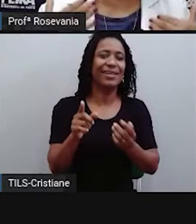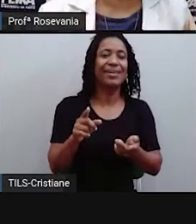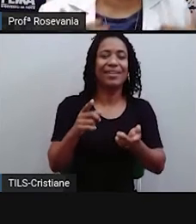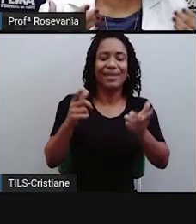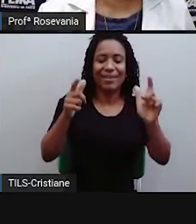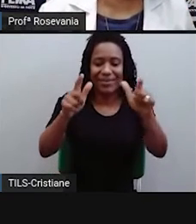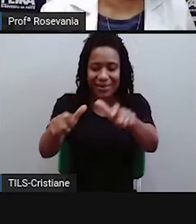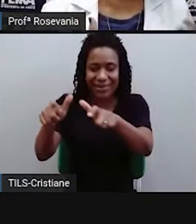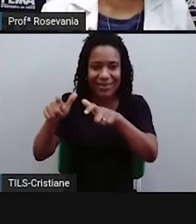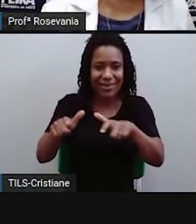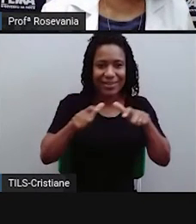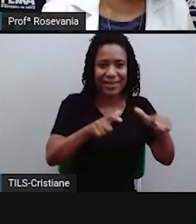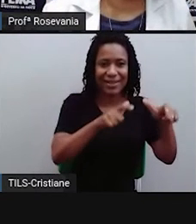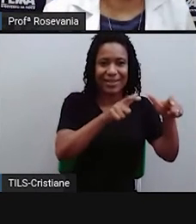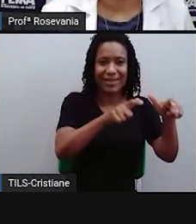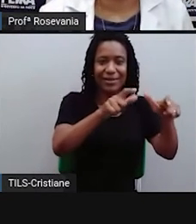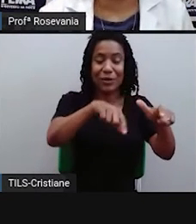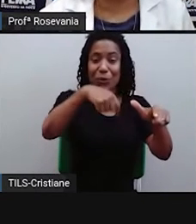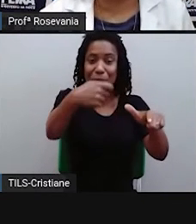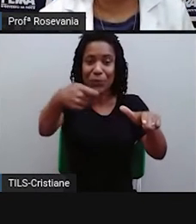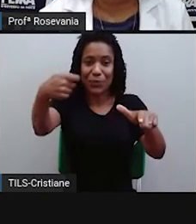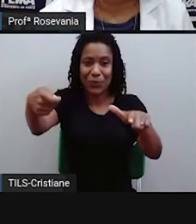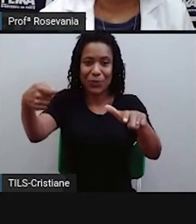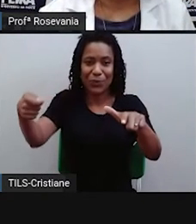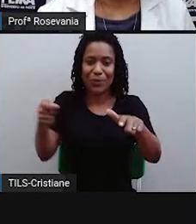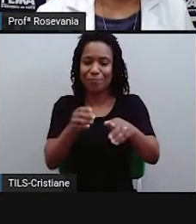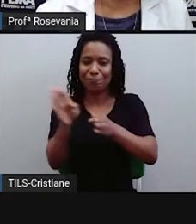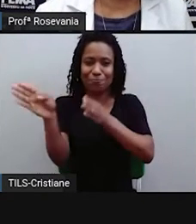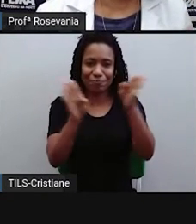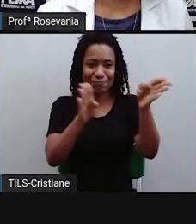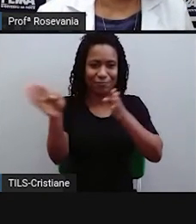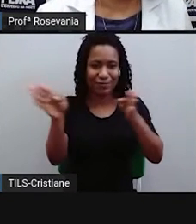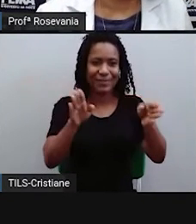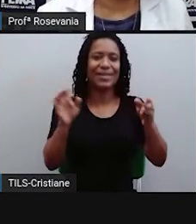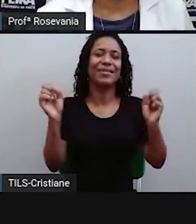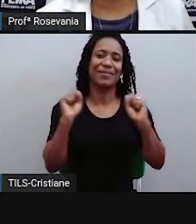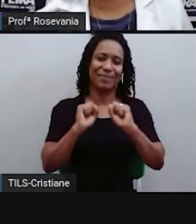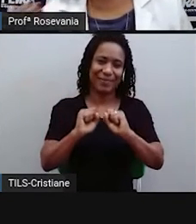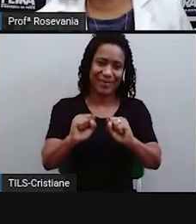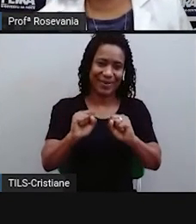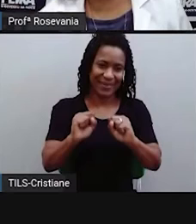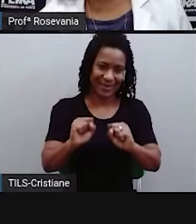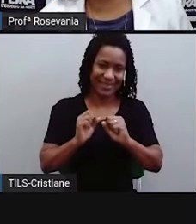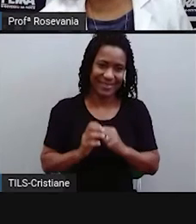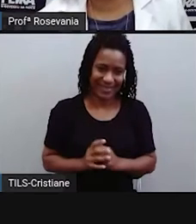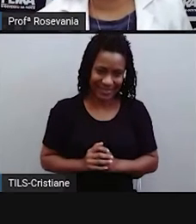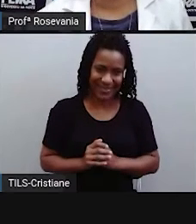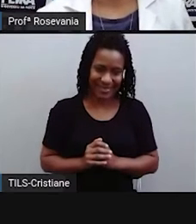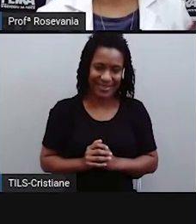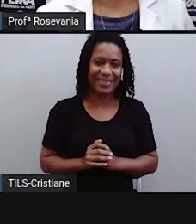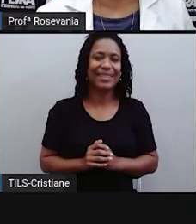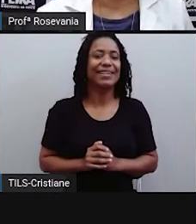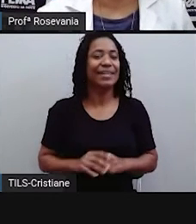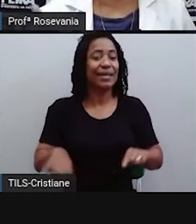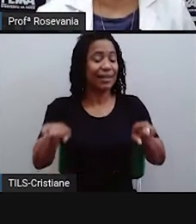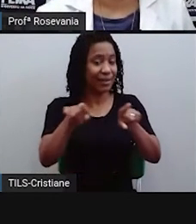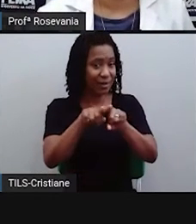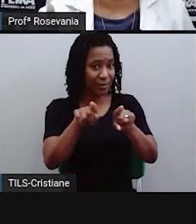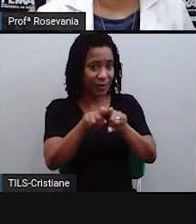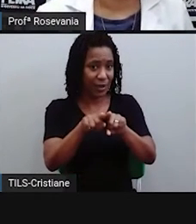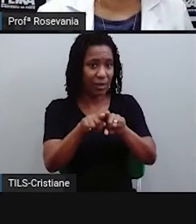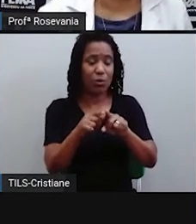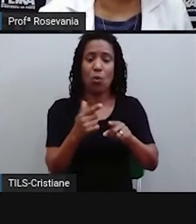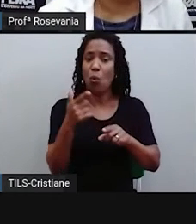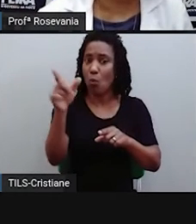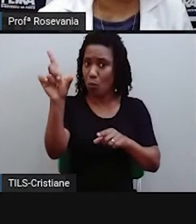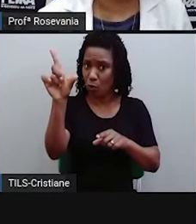nos auxiliam a chegar na direção correta. E tem algumas coisas que a gente também pode observar que também vai